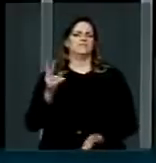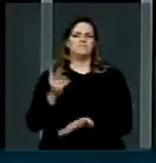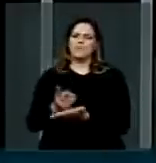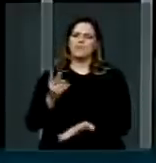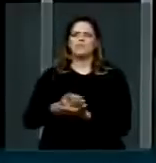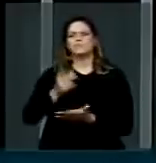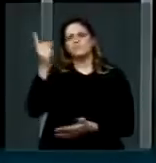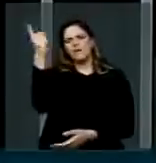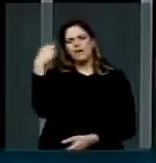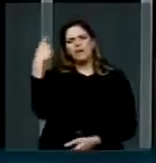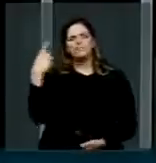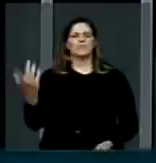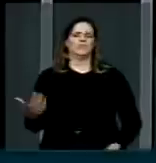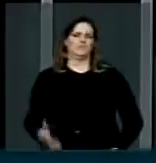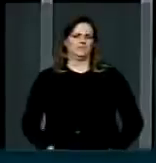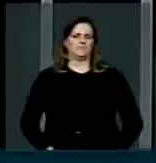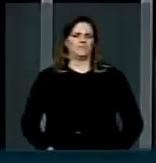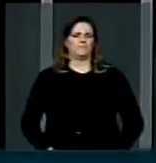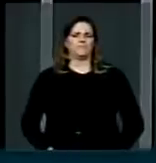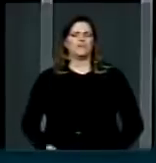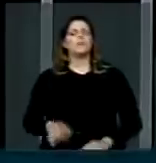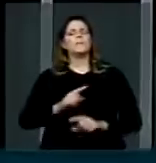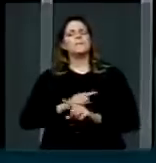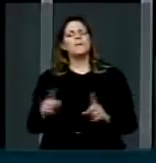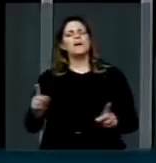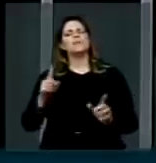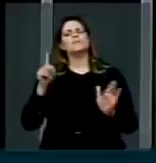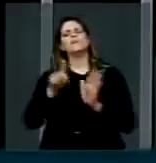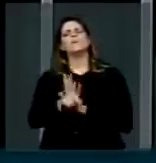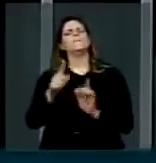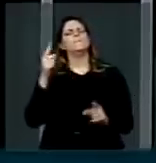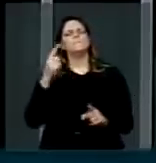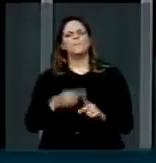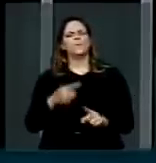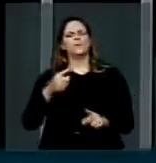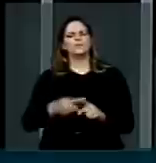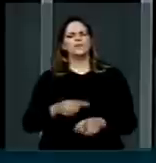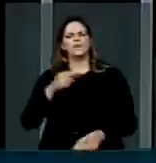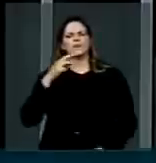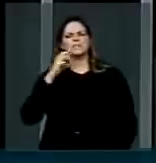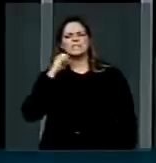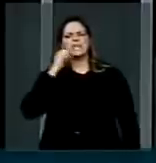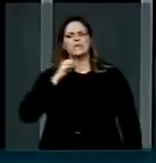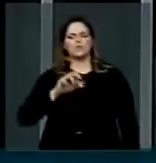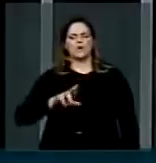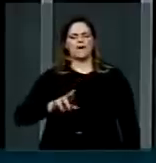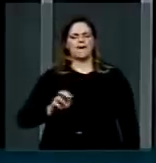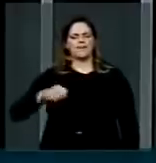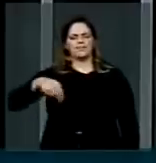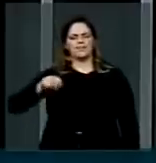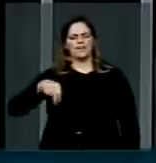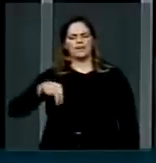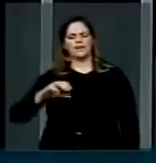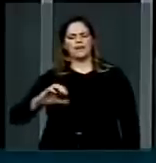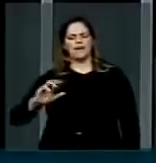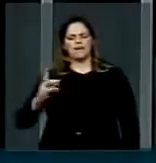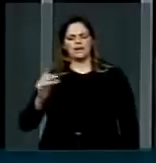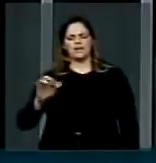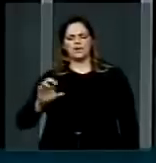aí. A pergunta que fica é por que o senador Renan Calheiros levantou essa questão nesse